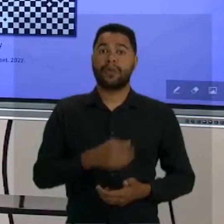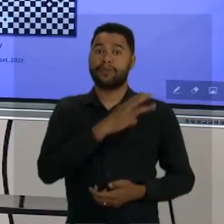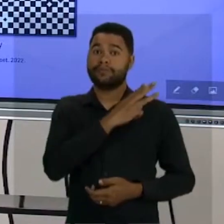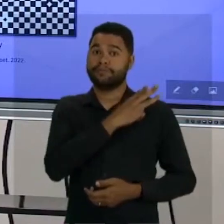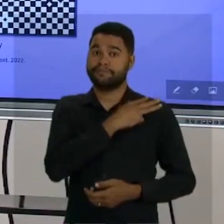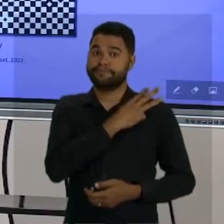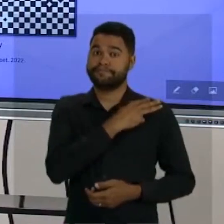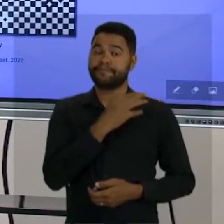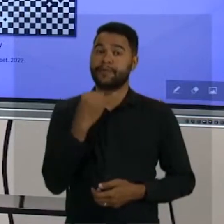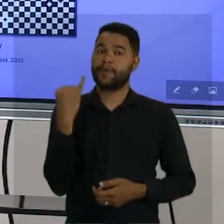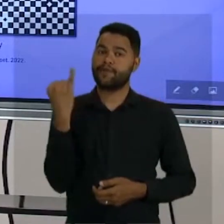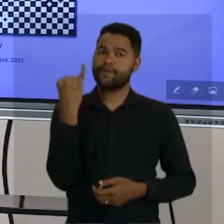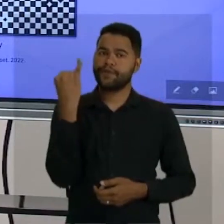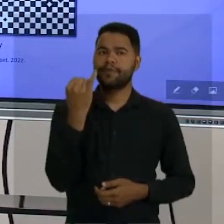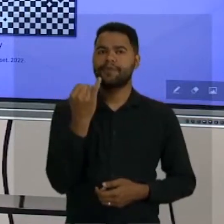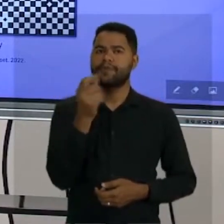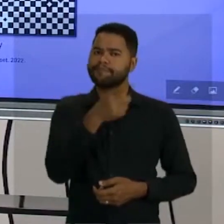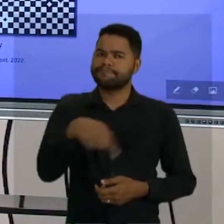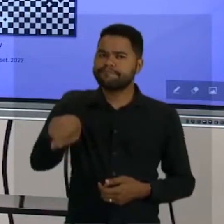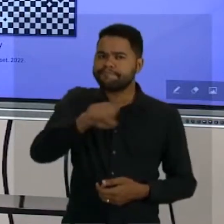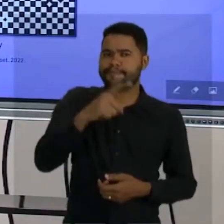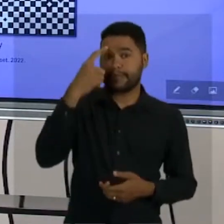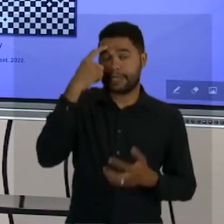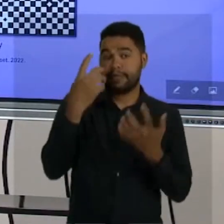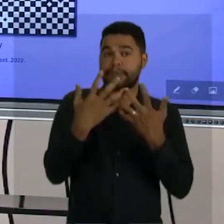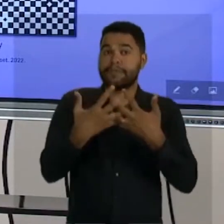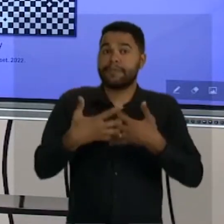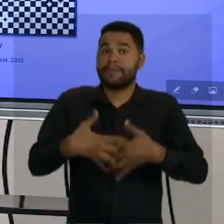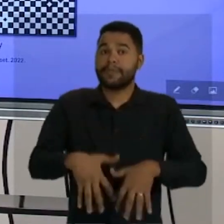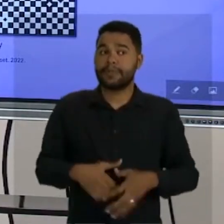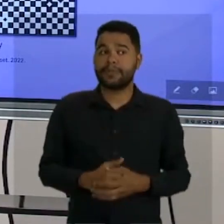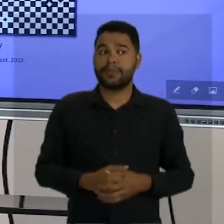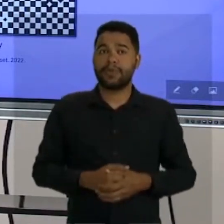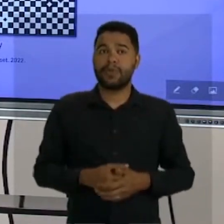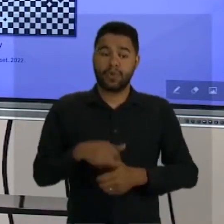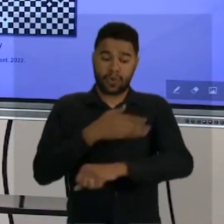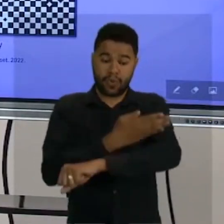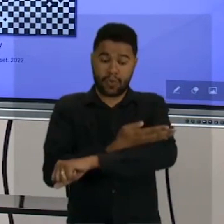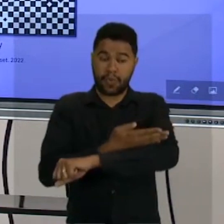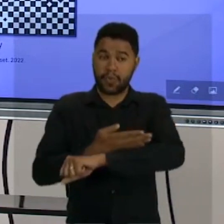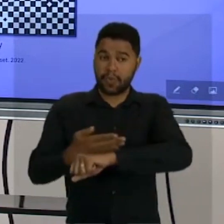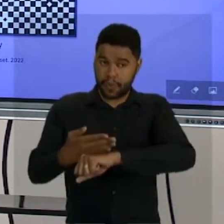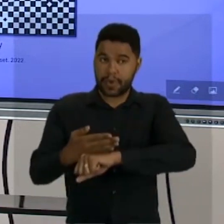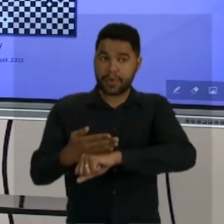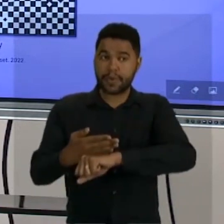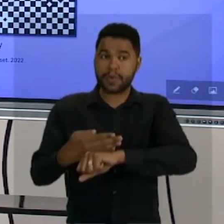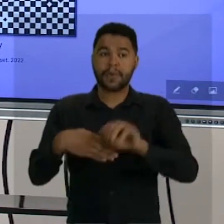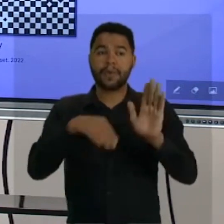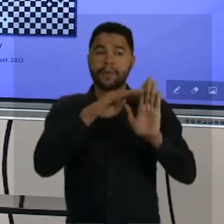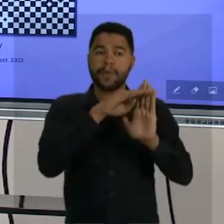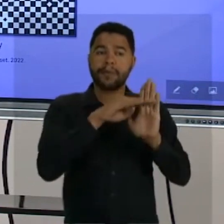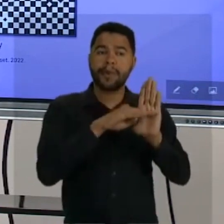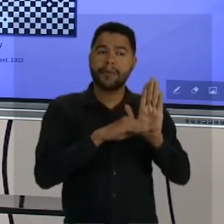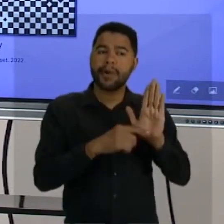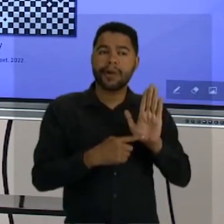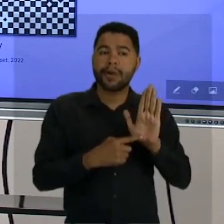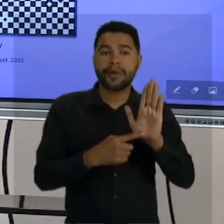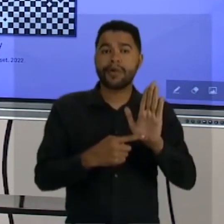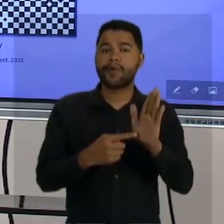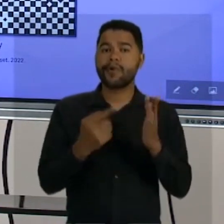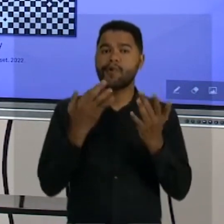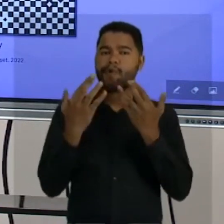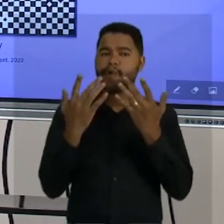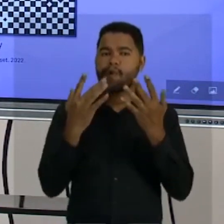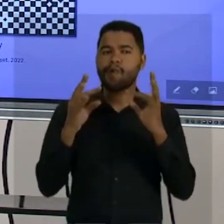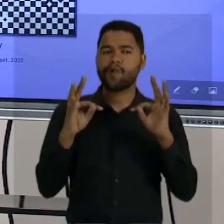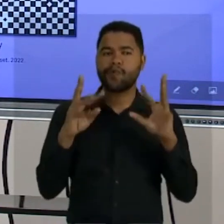É fundamental pensar e trabalhar a ideia de que o branco, o elemento branco, ele é a presença de todas as cores.